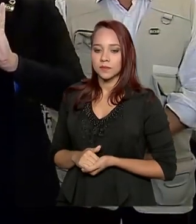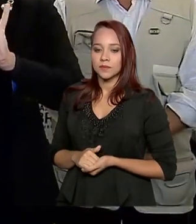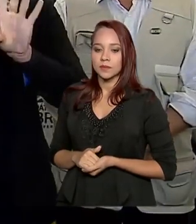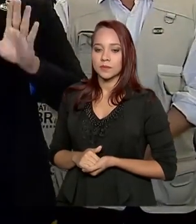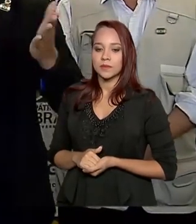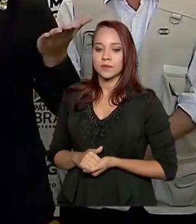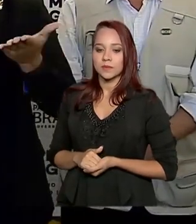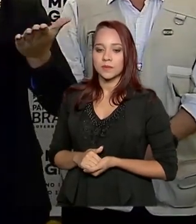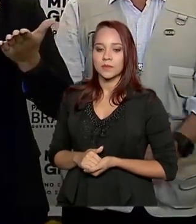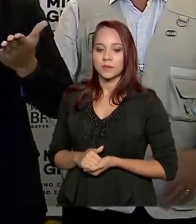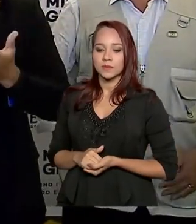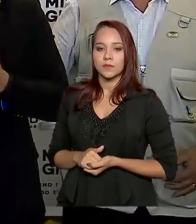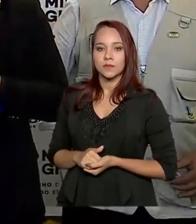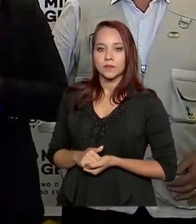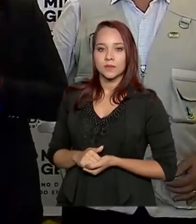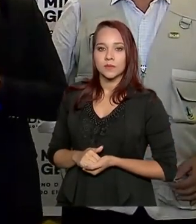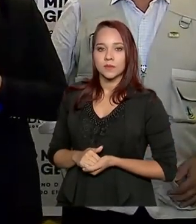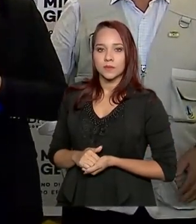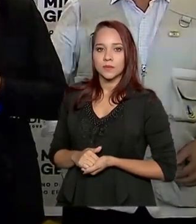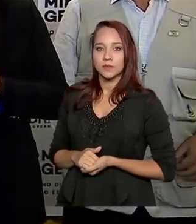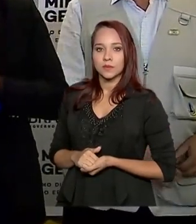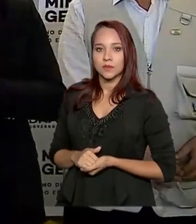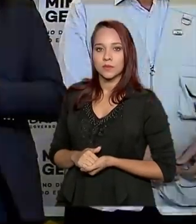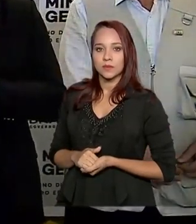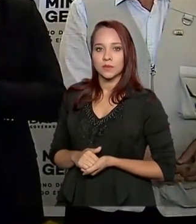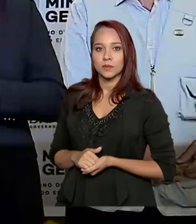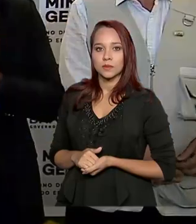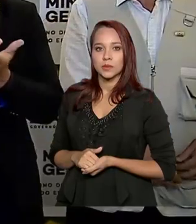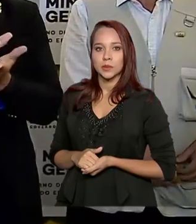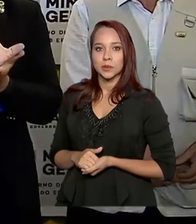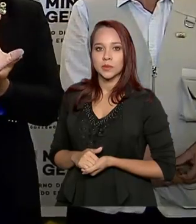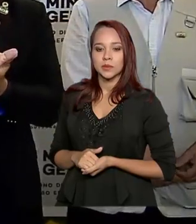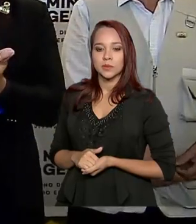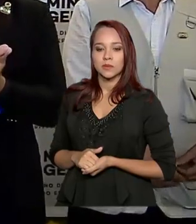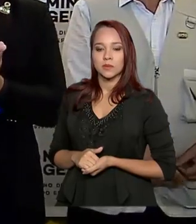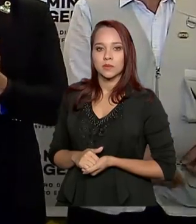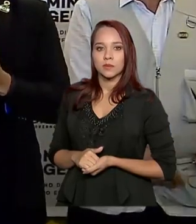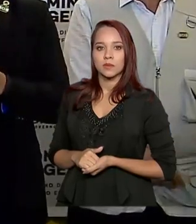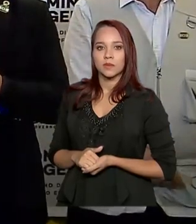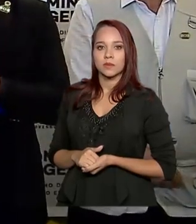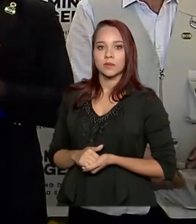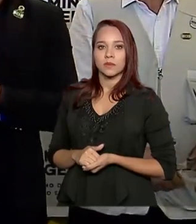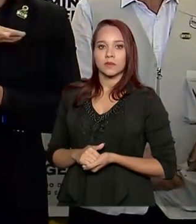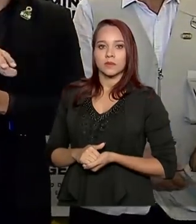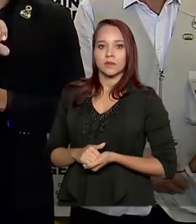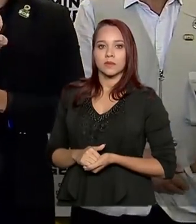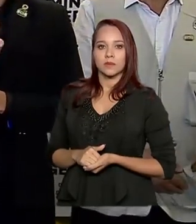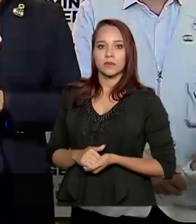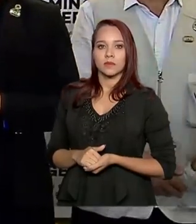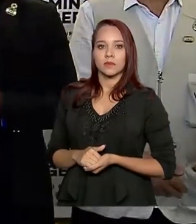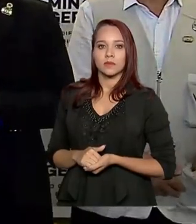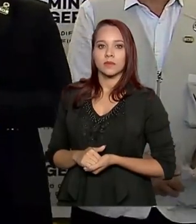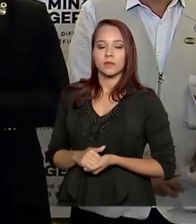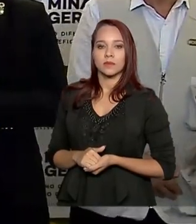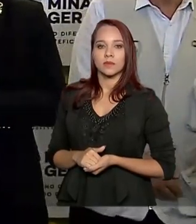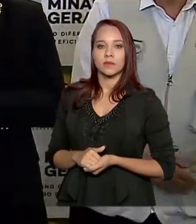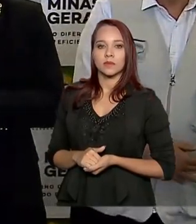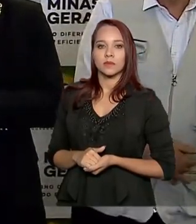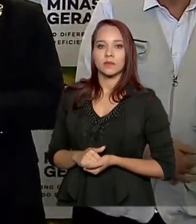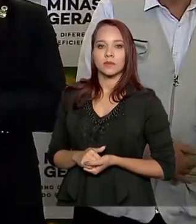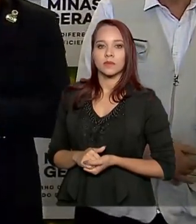hoje, R 1 bilhão para esta região sudeste atingida.